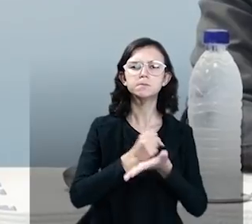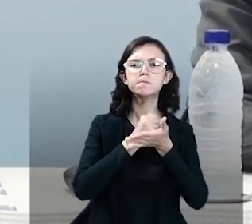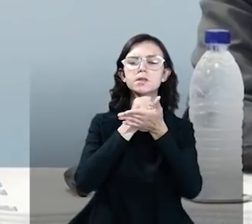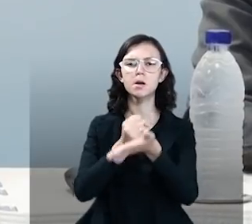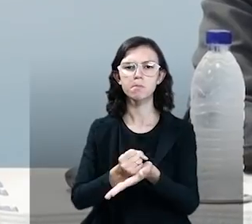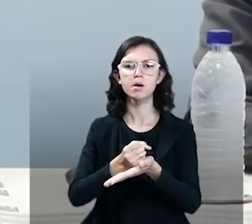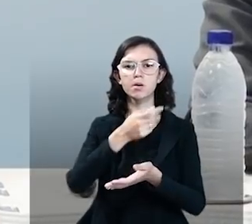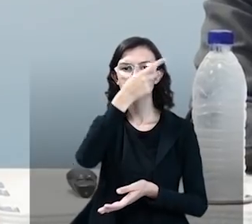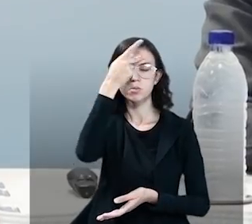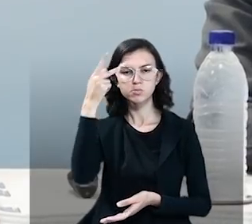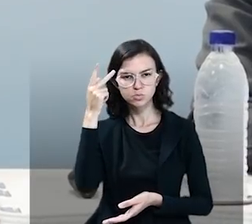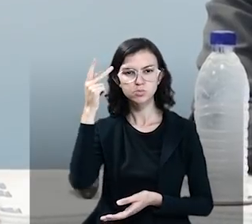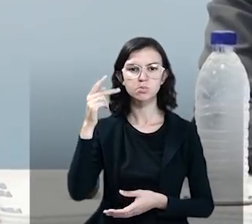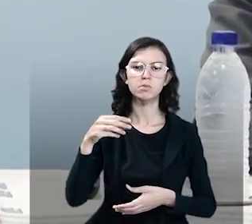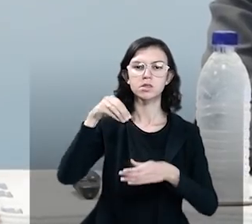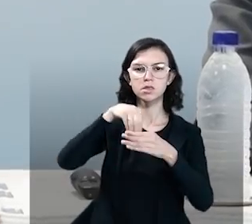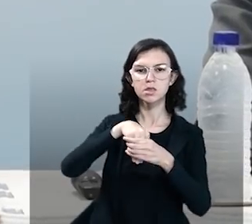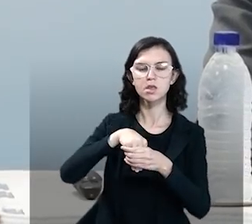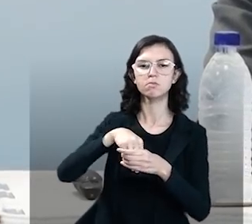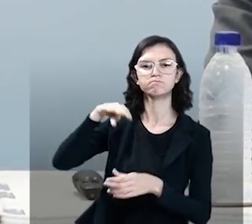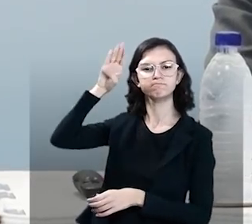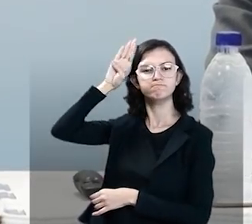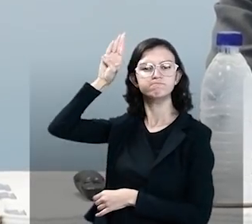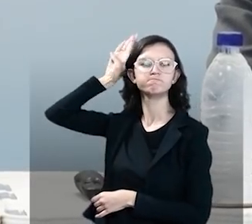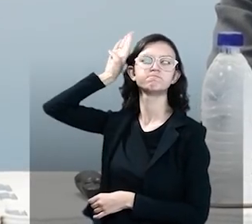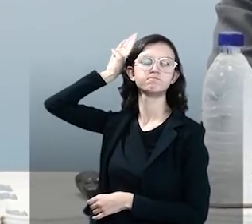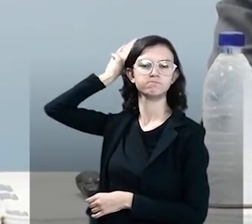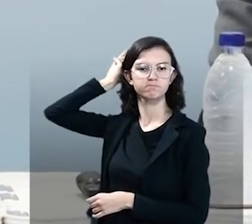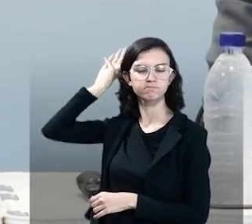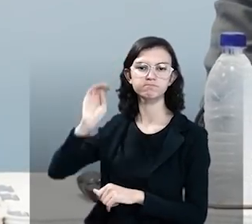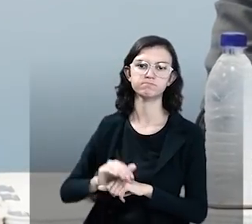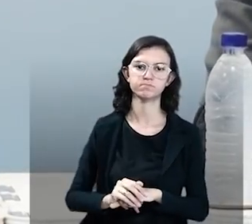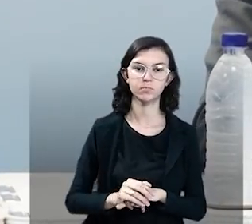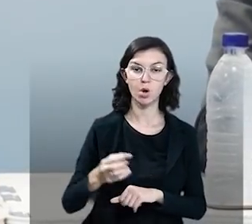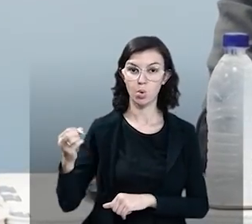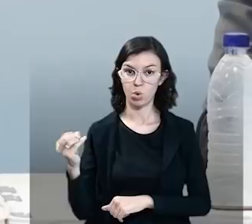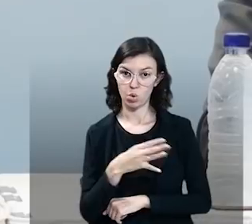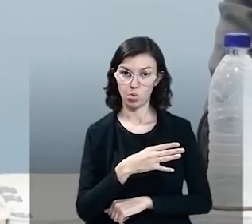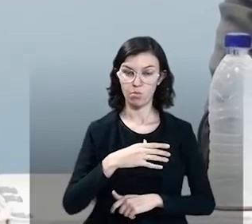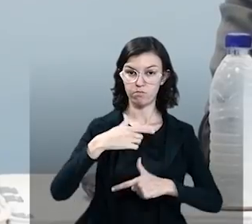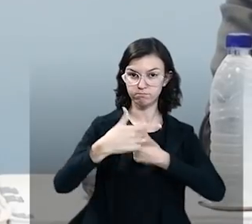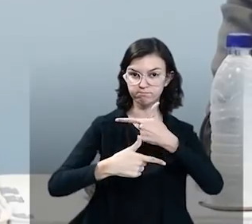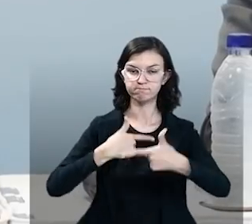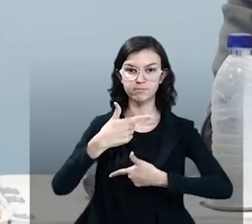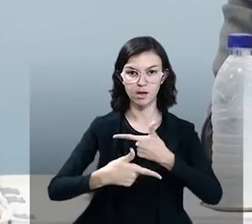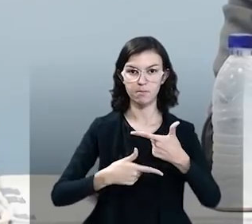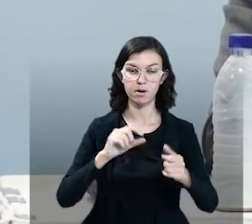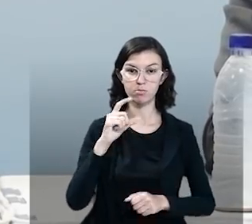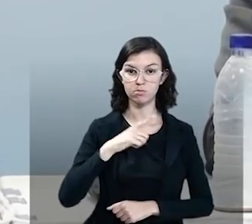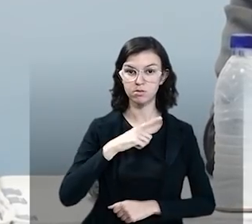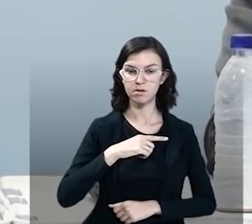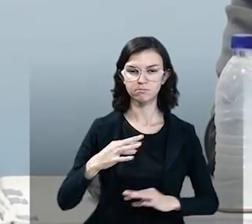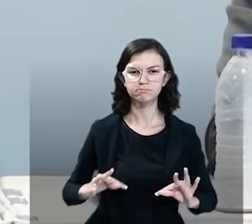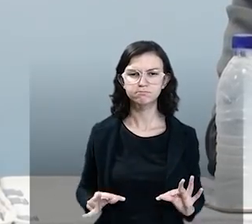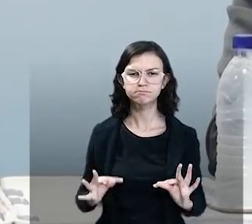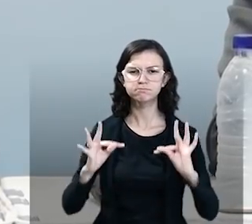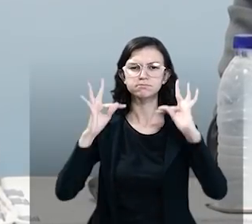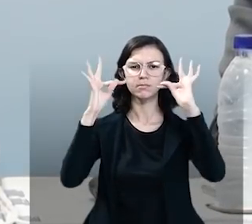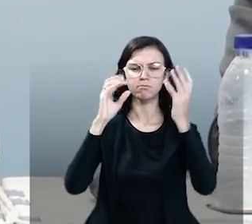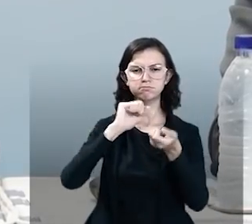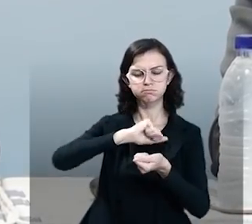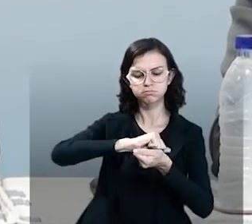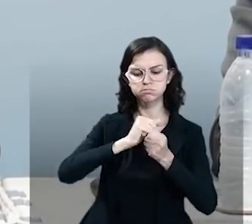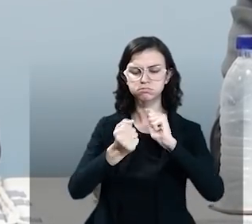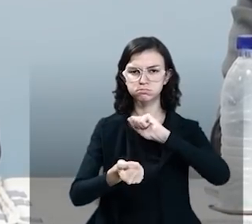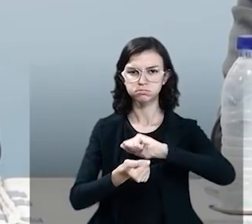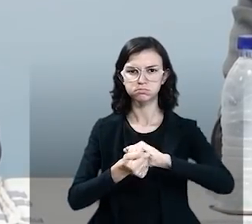superior no país. O novo serviço possui a tecnologia de transmissão